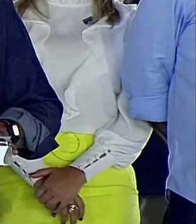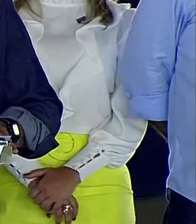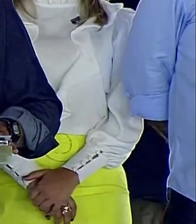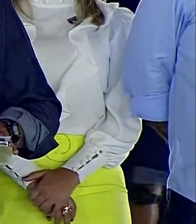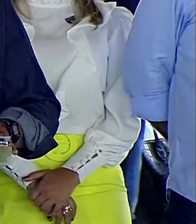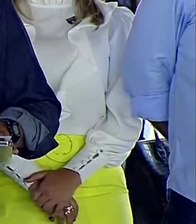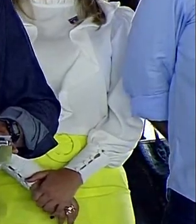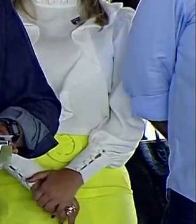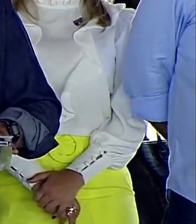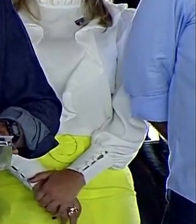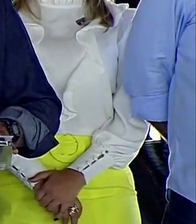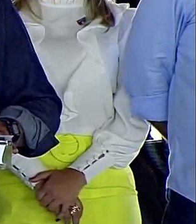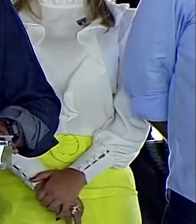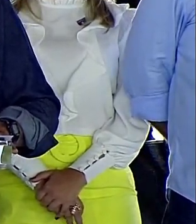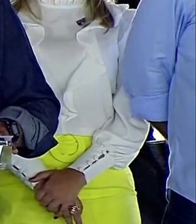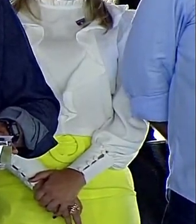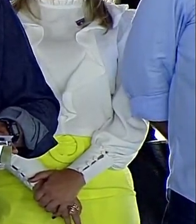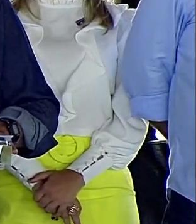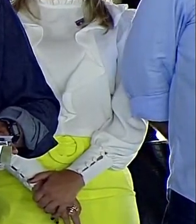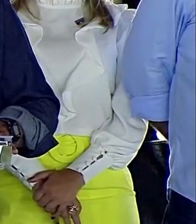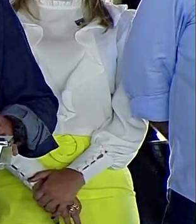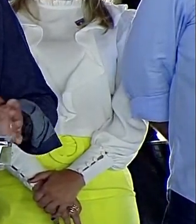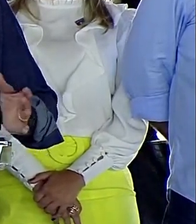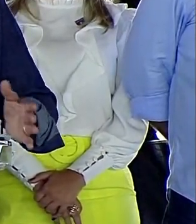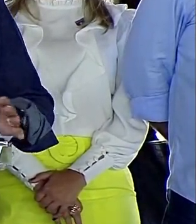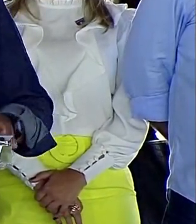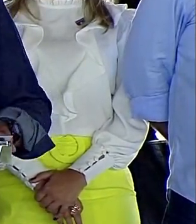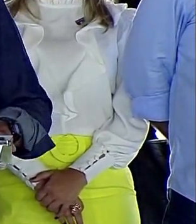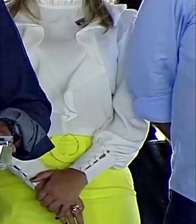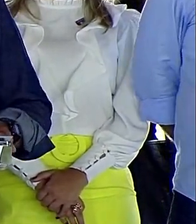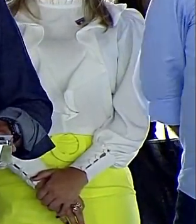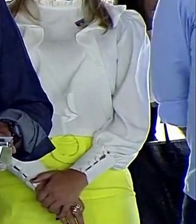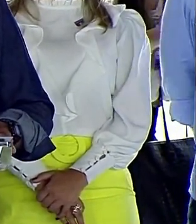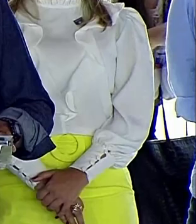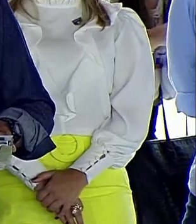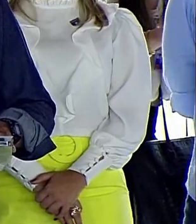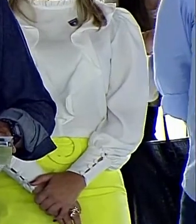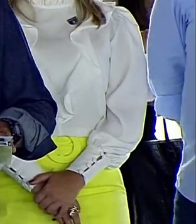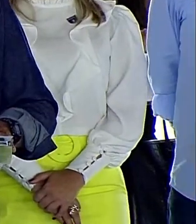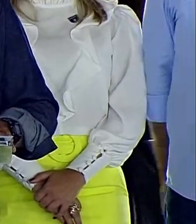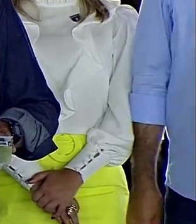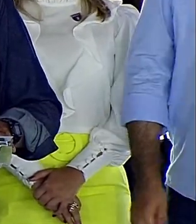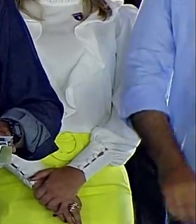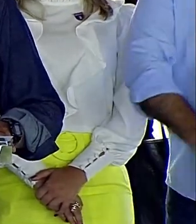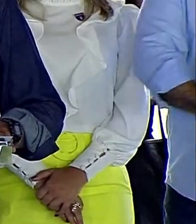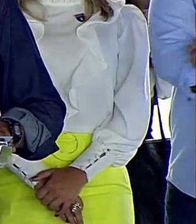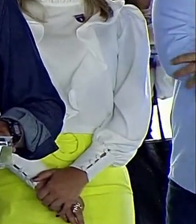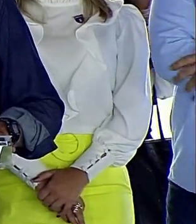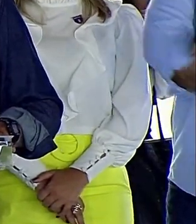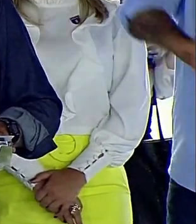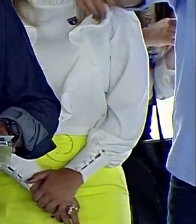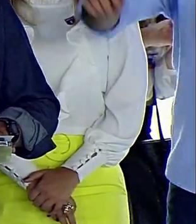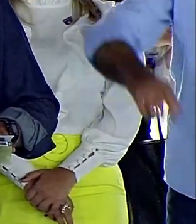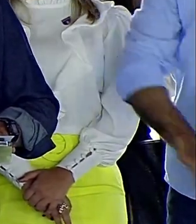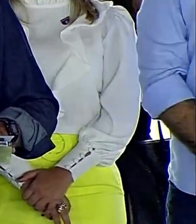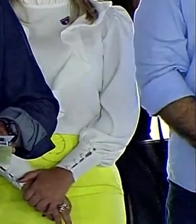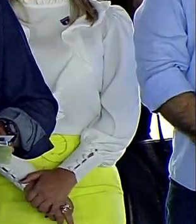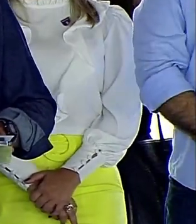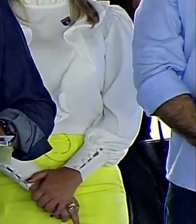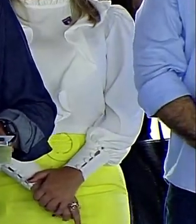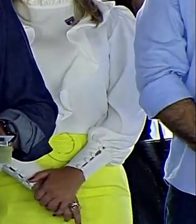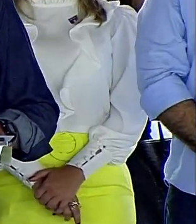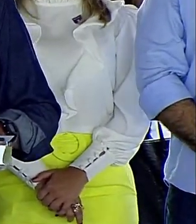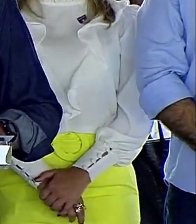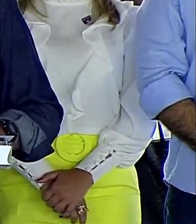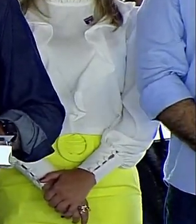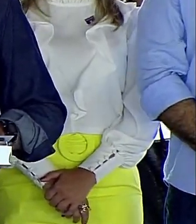com o time que nós temos, com os nossos sócios, no bom sentido, no parlamento brasileiro, nós atingiremos